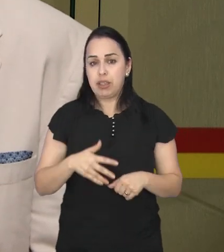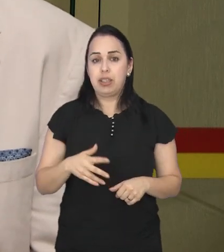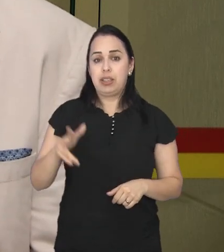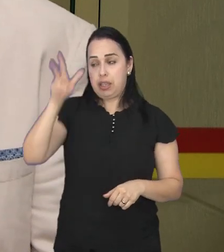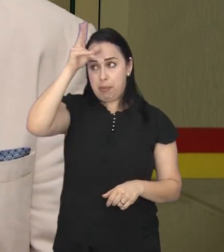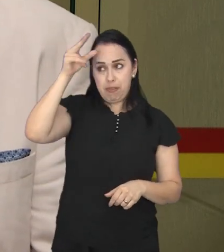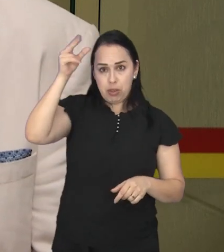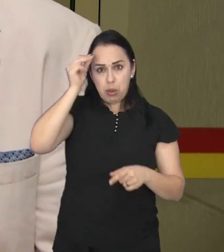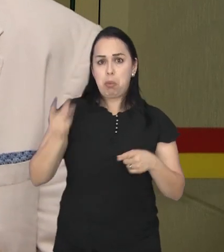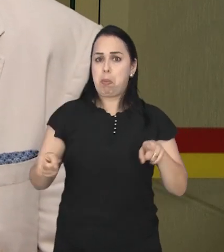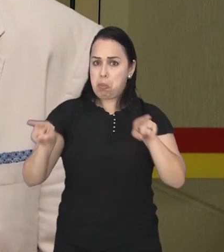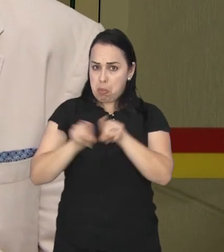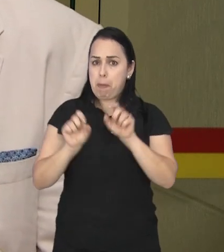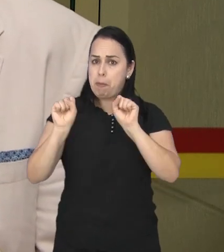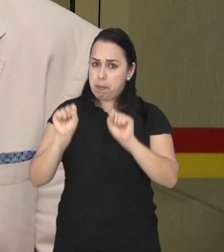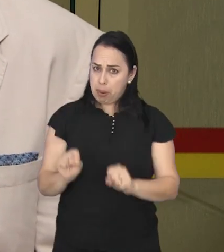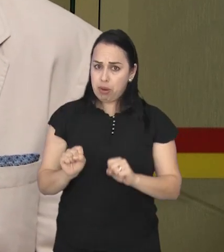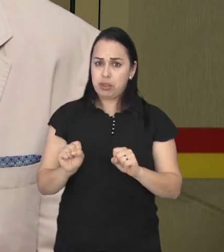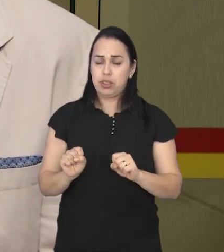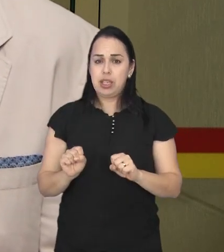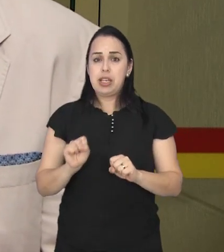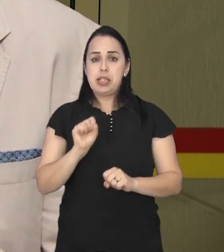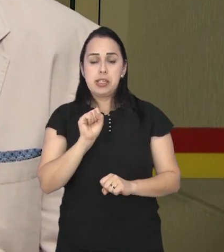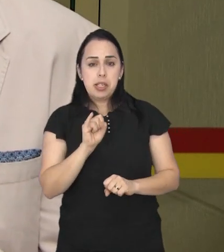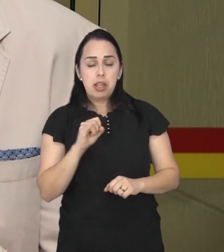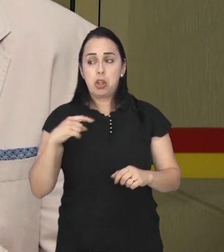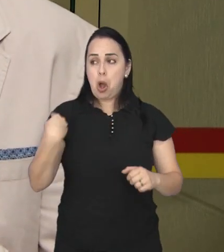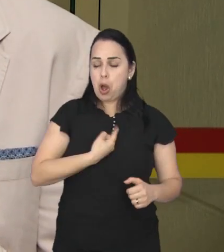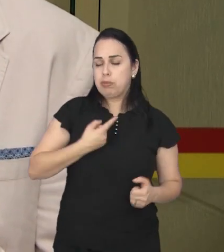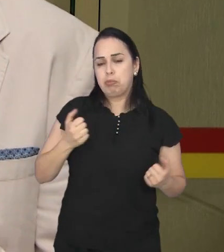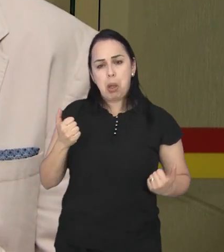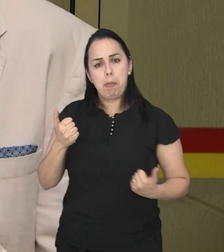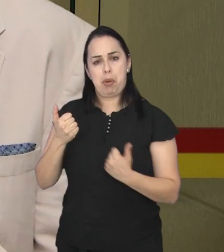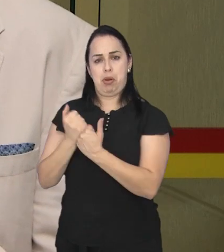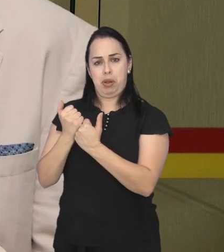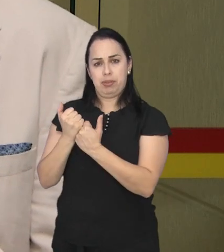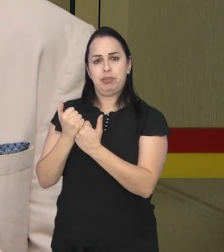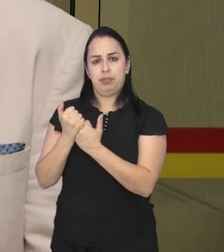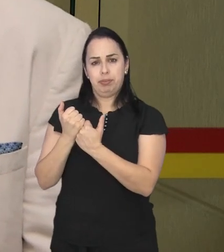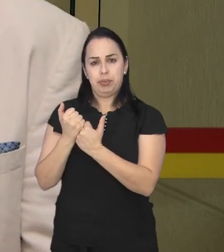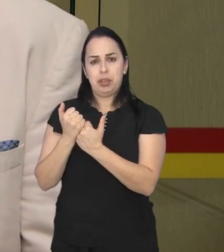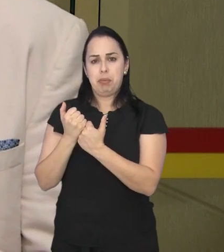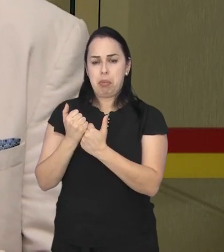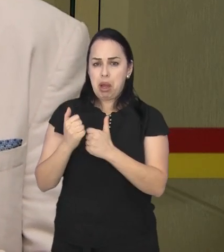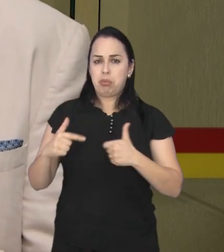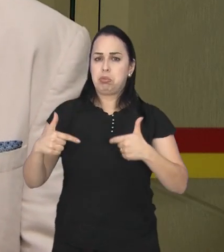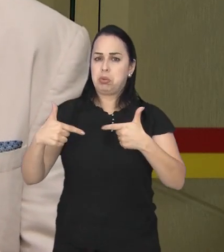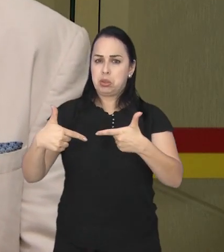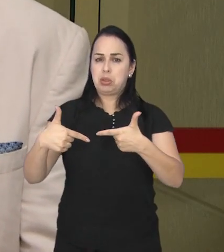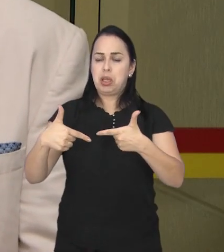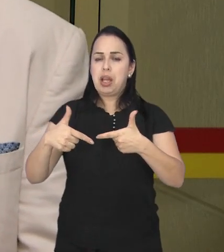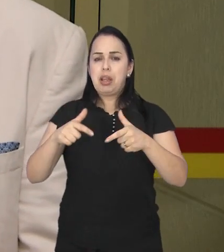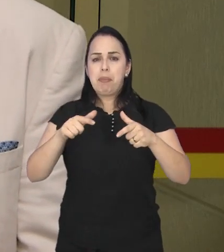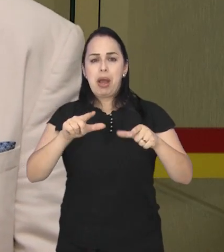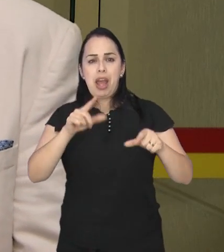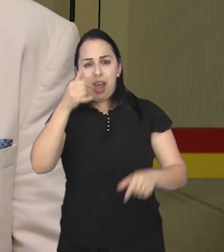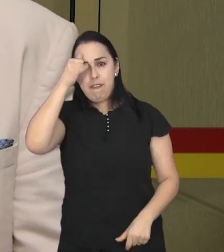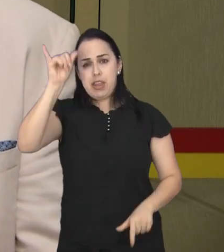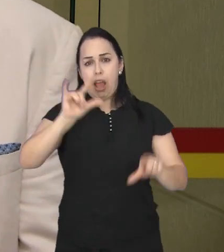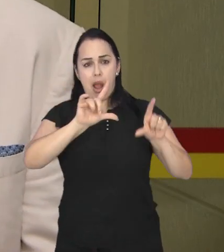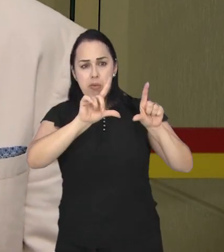prefeitura pode contar com a Câmara Municipal se tiver alguma ação que a gente vá somar para que tenha essas ações e